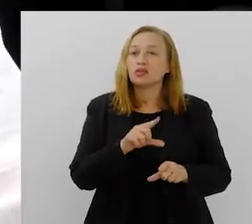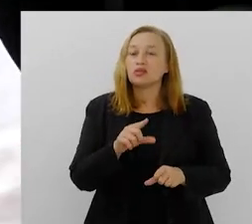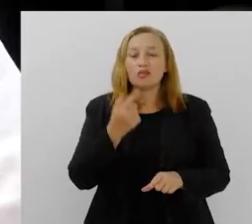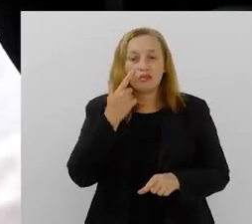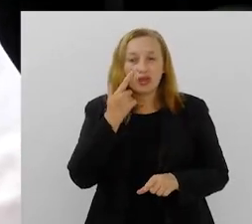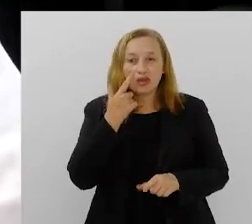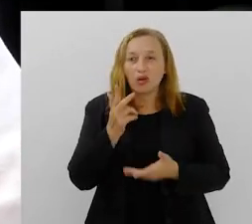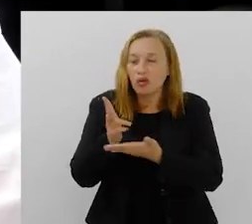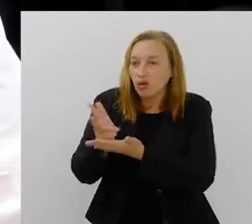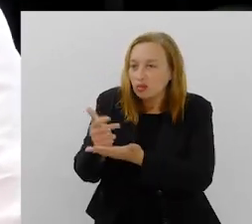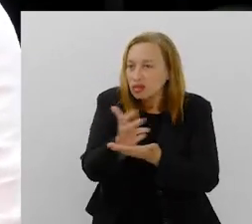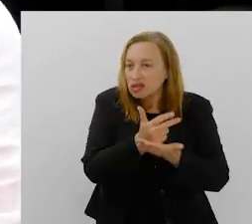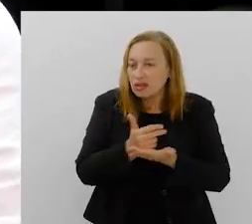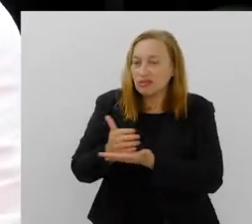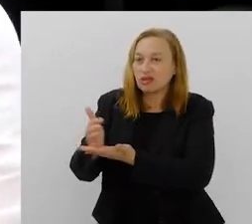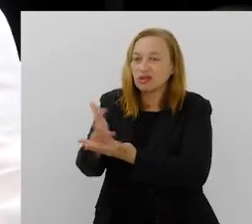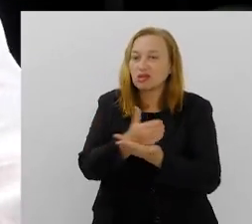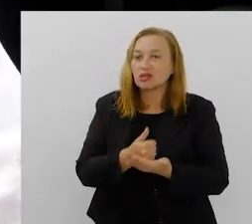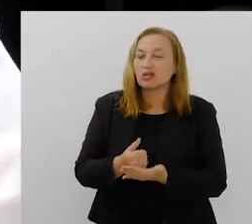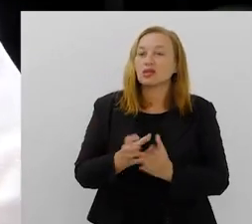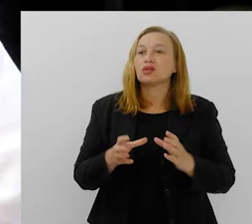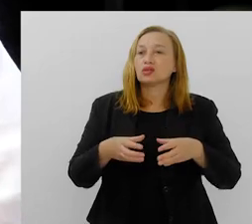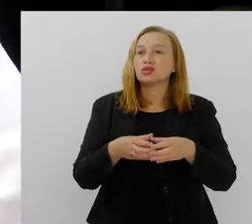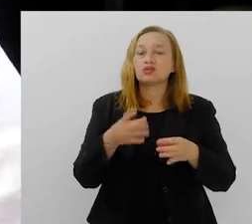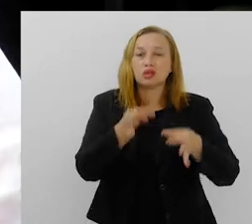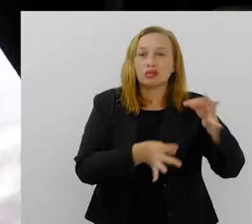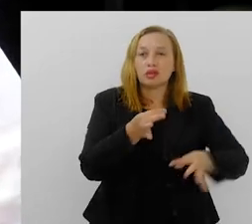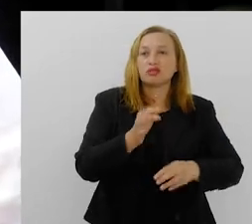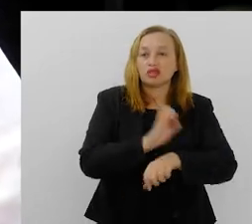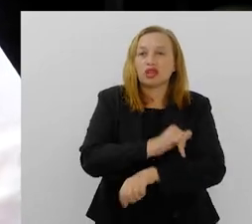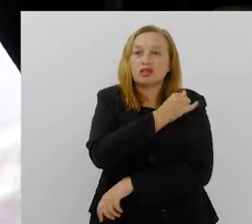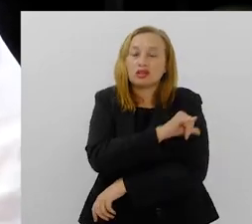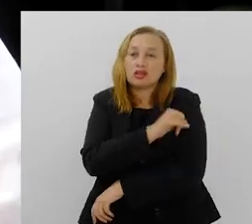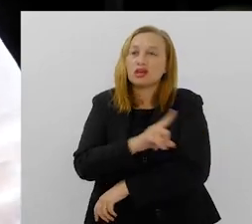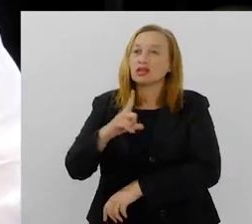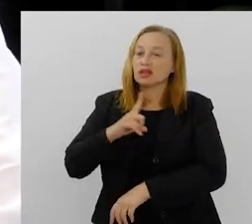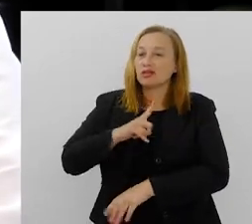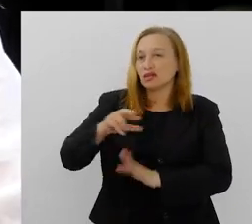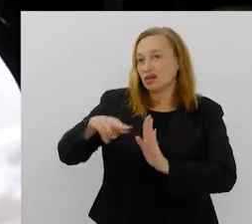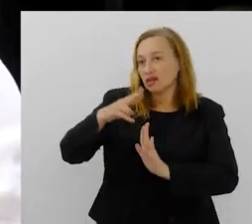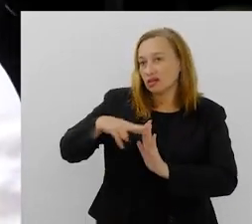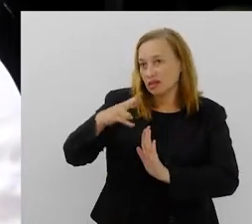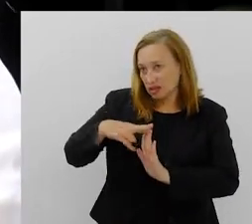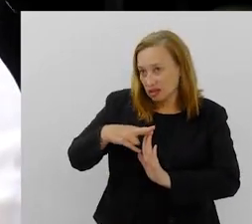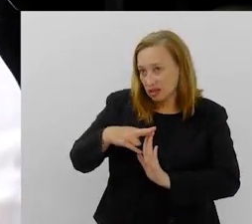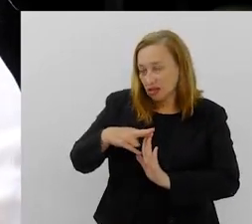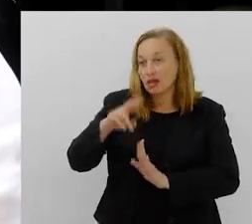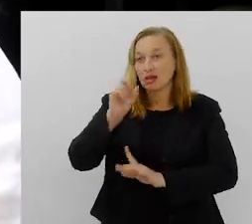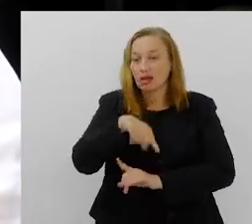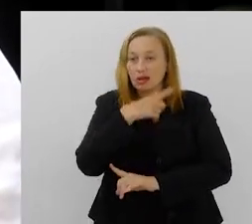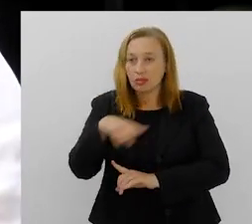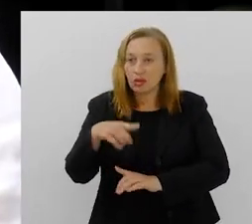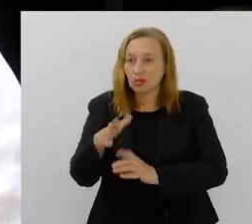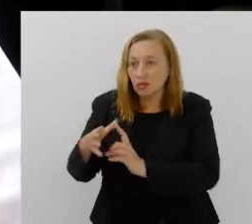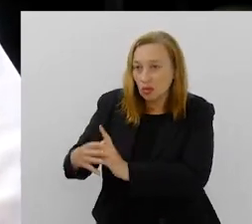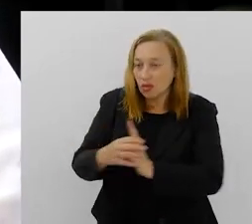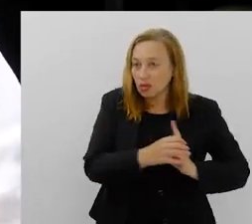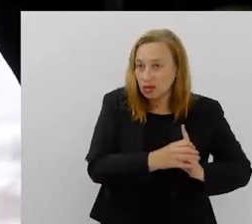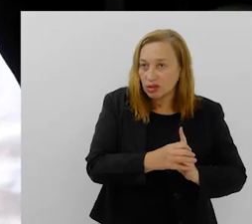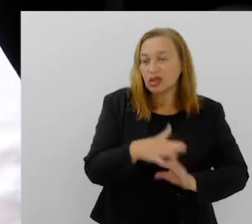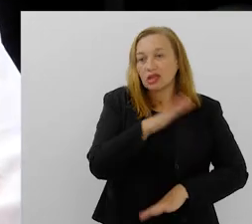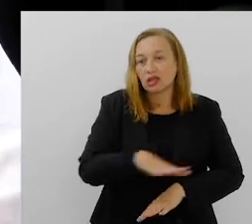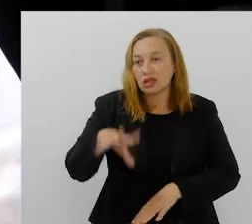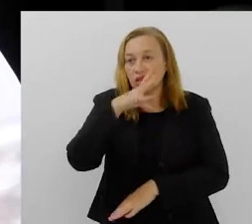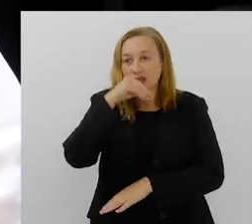levantamento agora das comunidades terapêuticas do Estado do Rio de Janeiro, porque nós temos uma resolução do Conanda que proíbe o